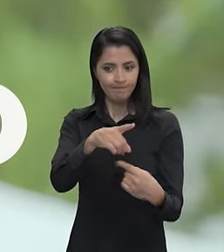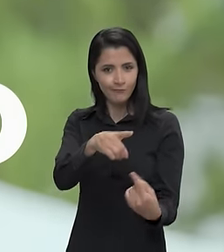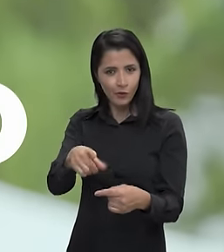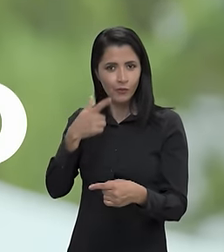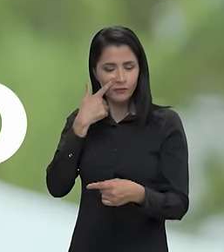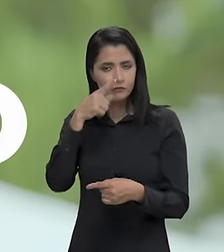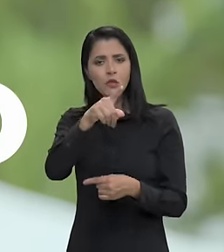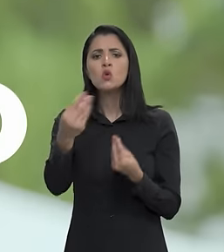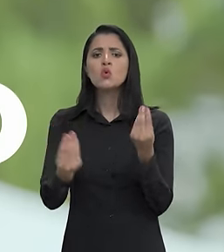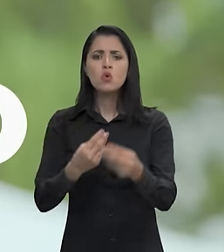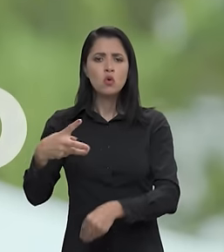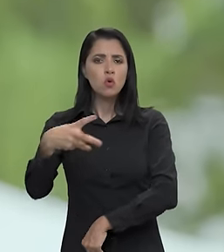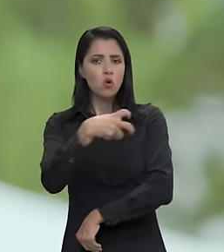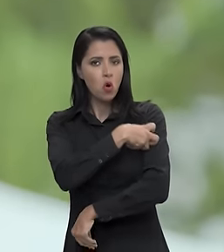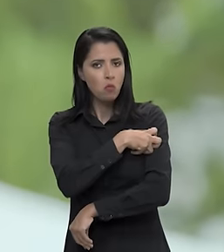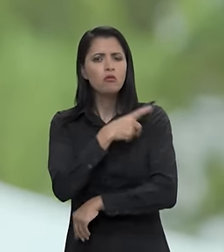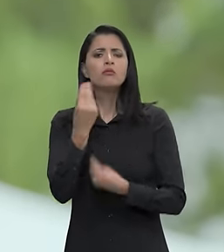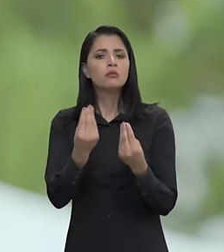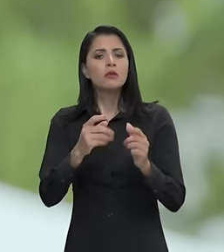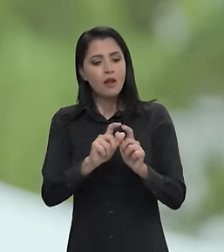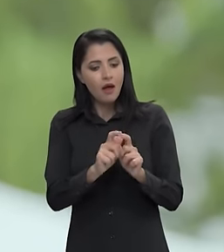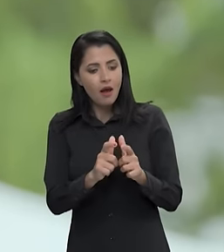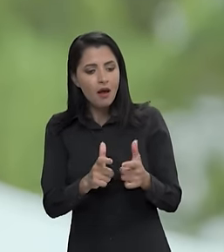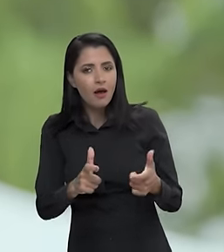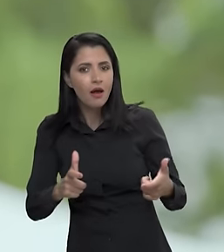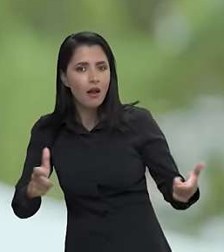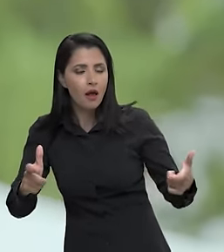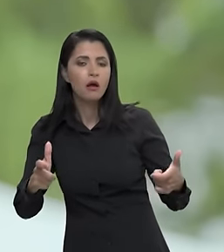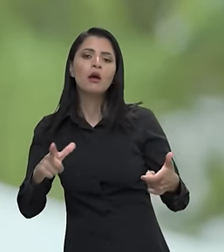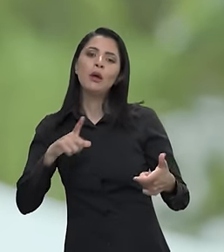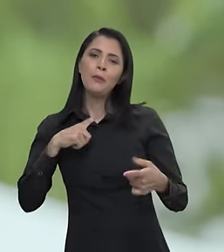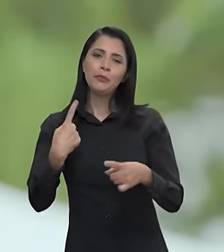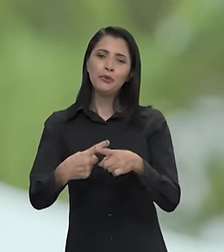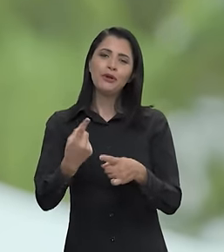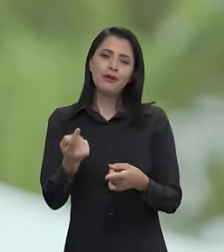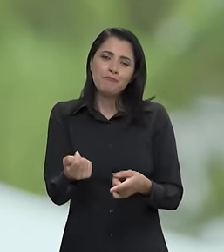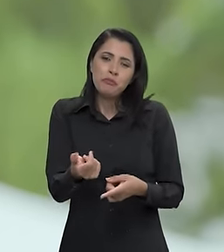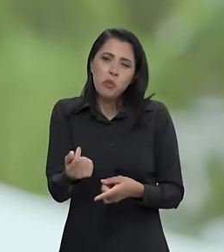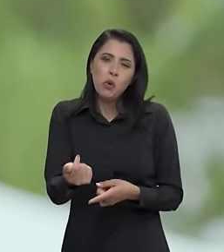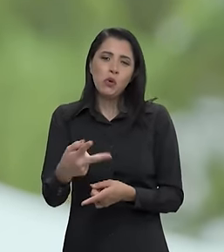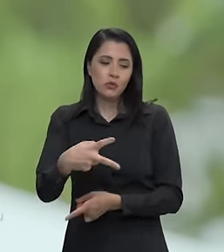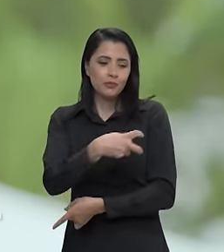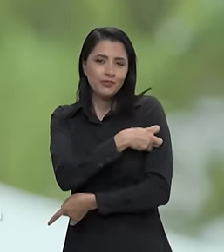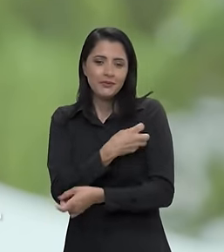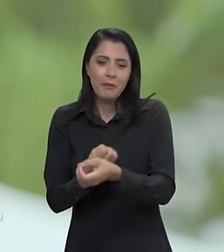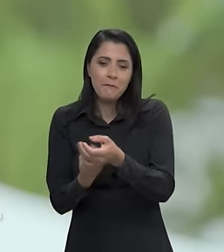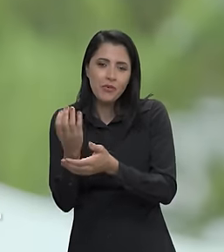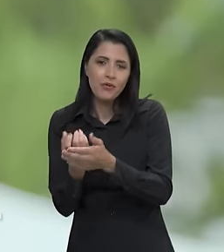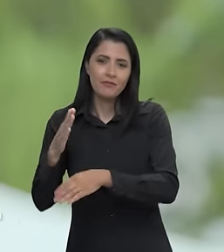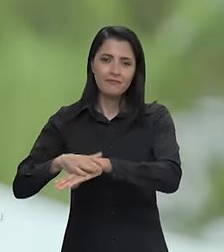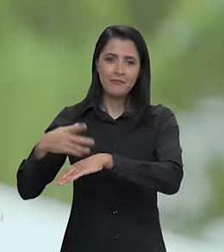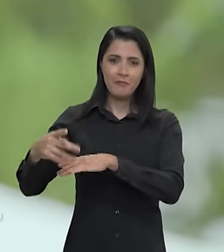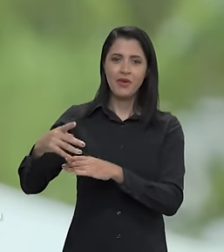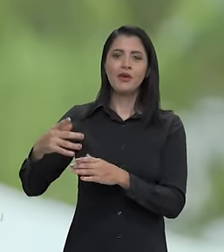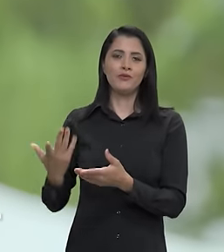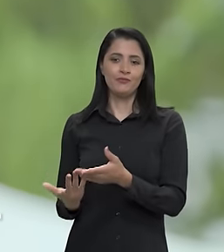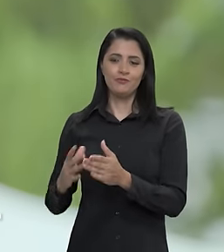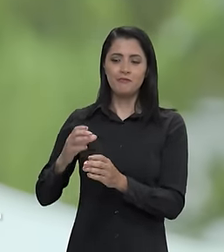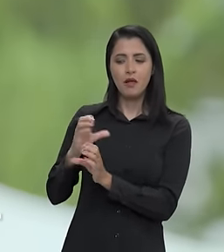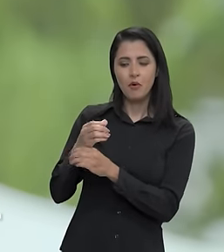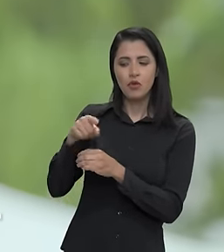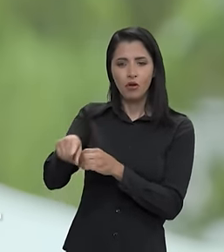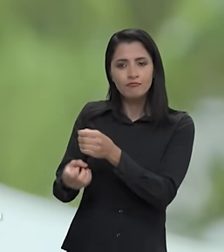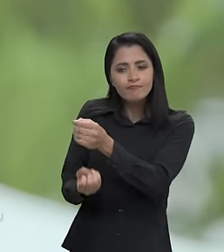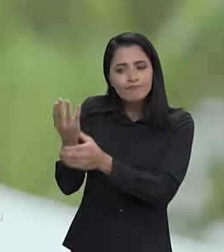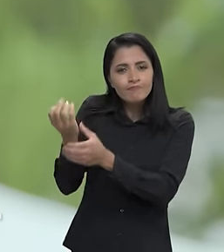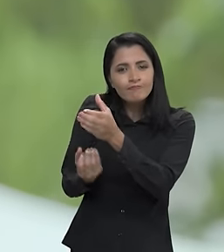vacinação se dará de forma progressiva, dado o número limitado de doses produzidas pelo laboratório